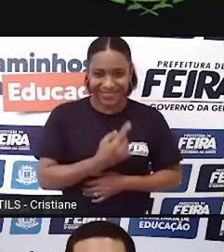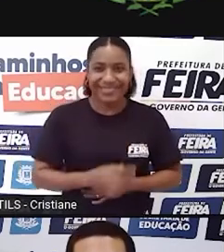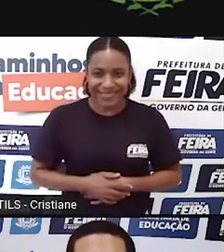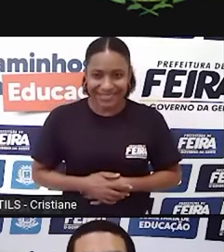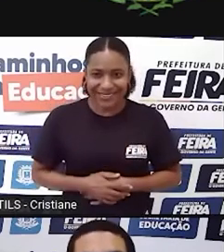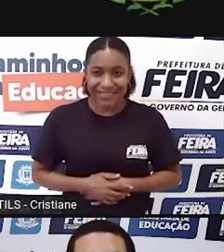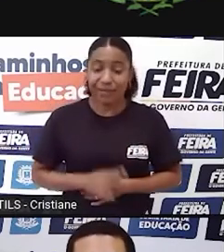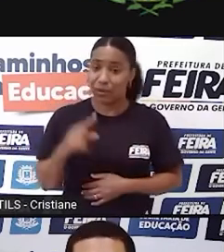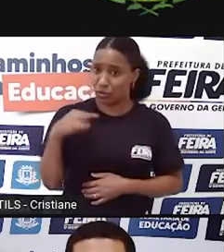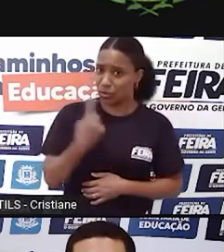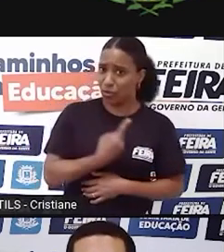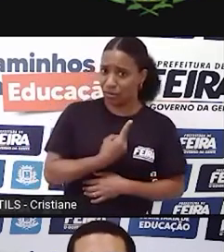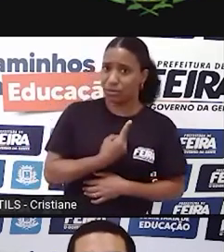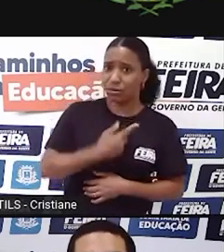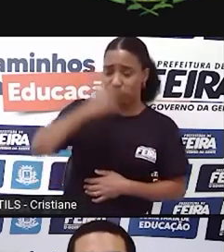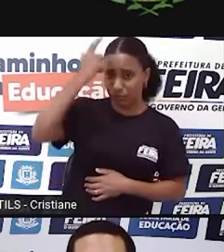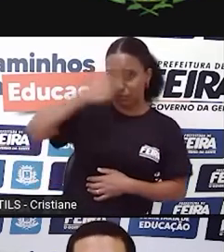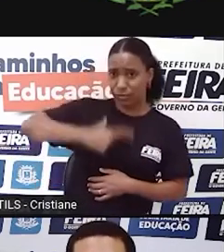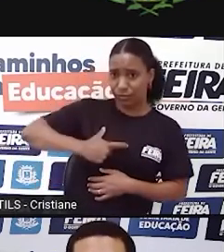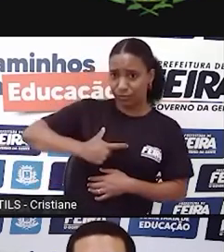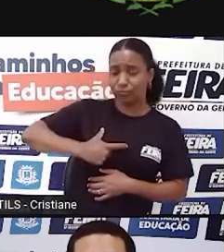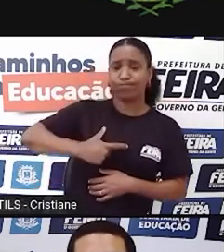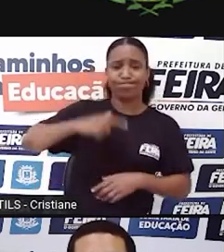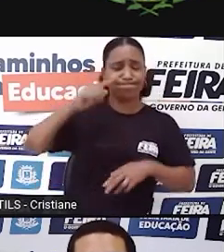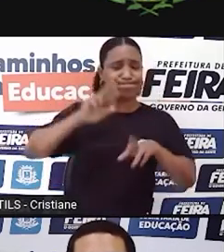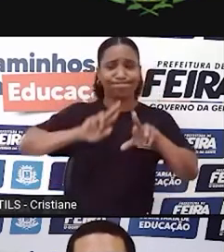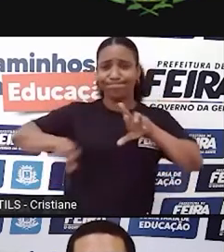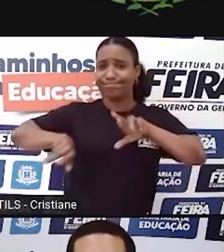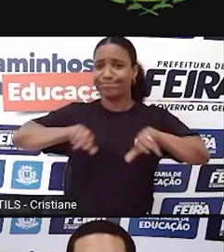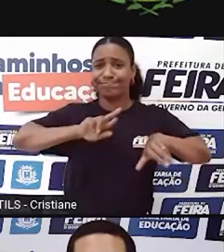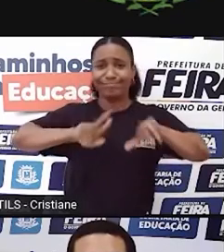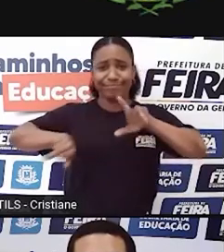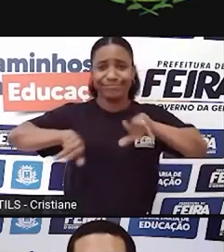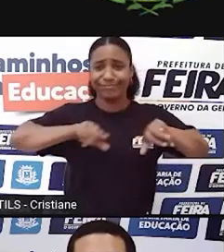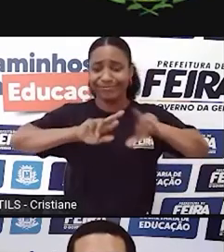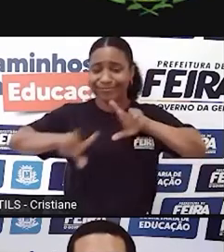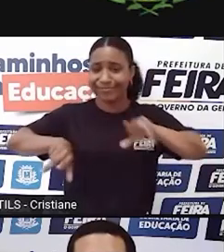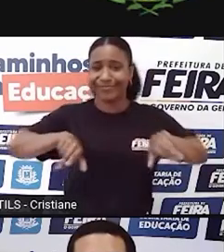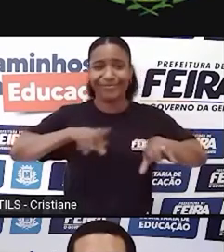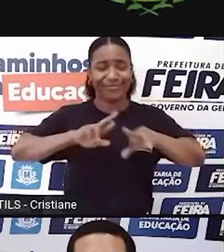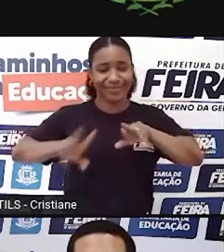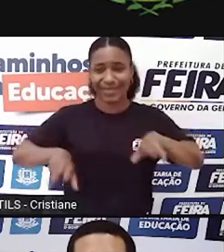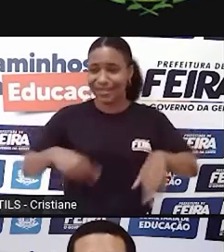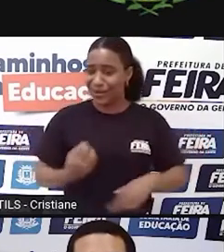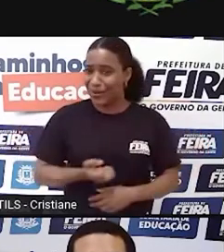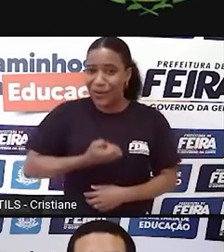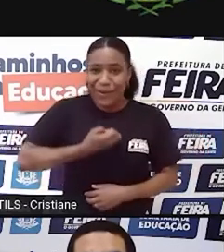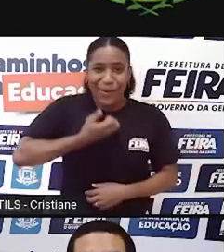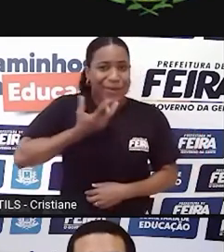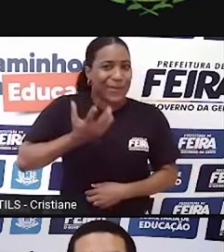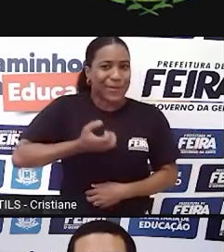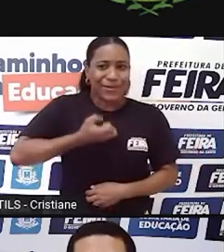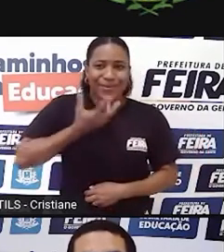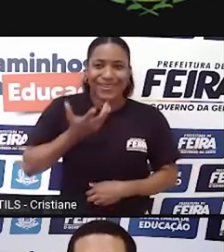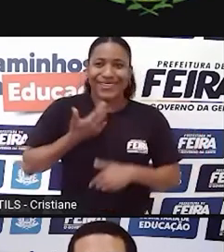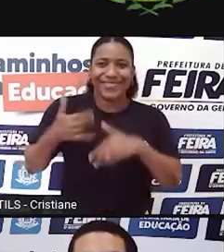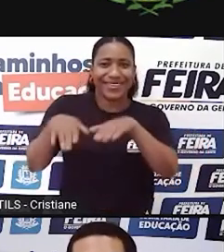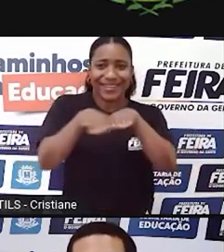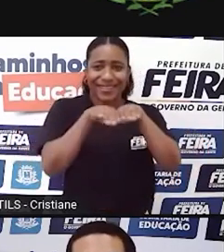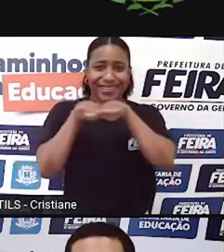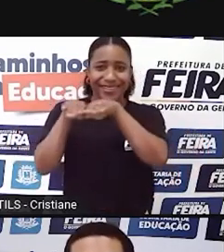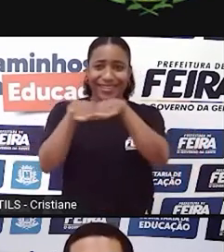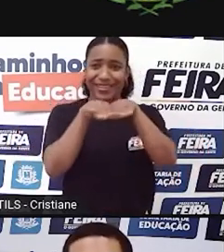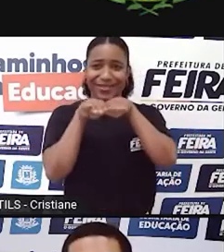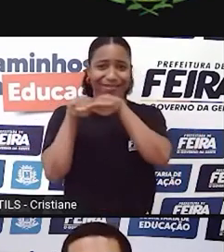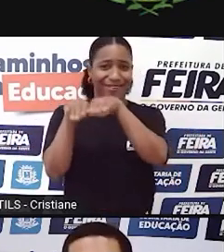subjetividades no plural, o poema nunca vai ser igual ao outro. Eu posso aqui produzir um